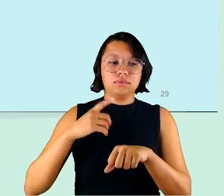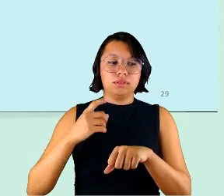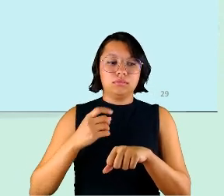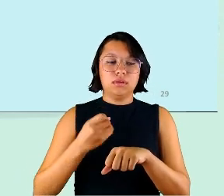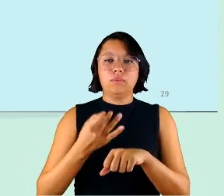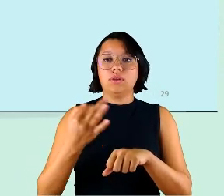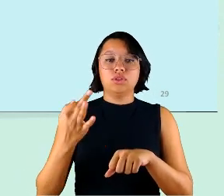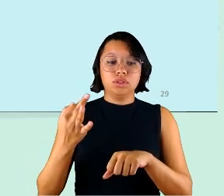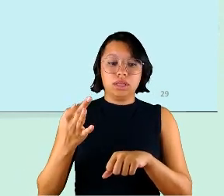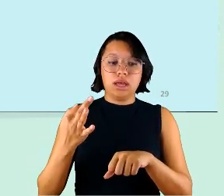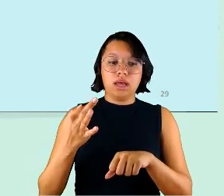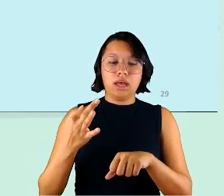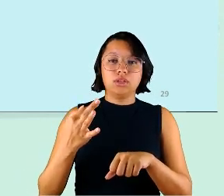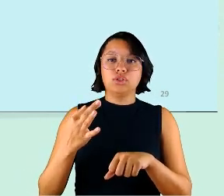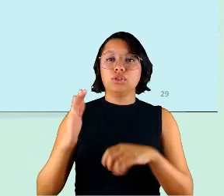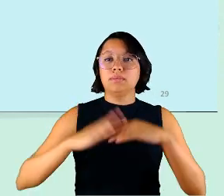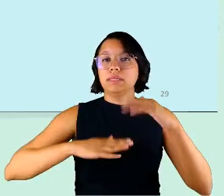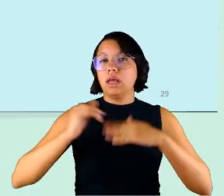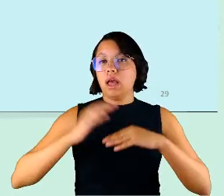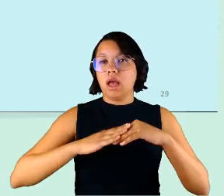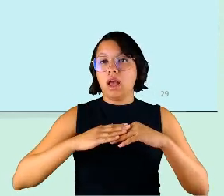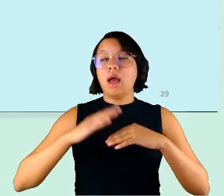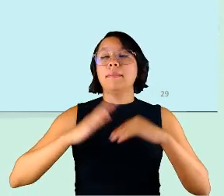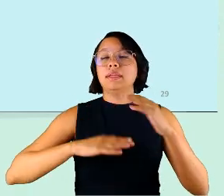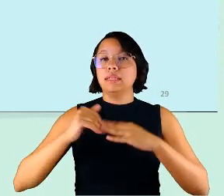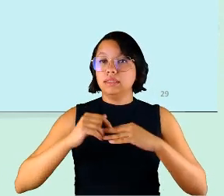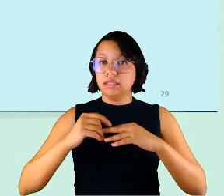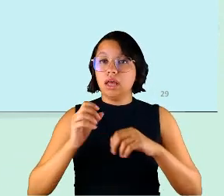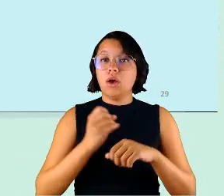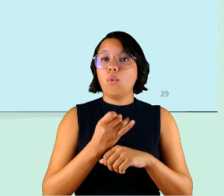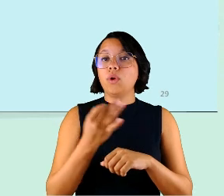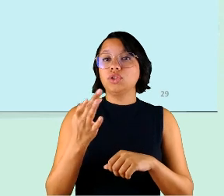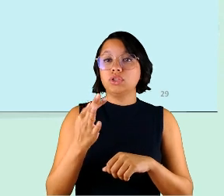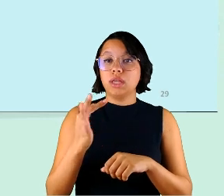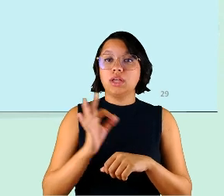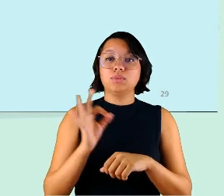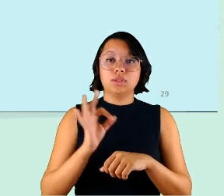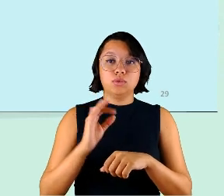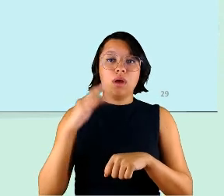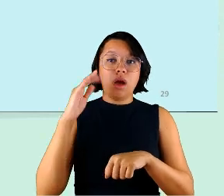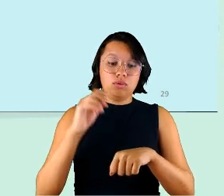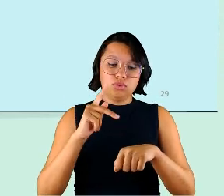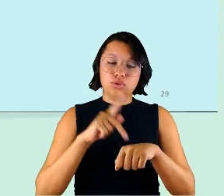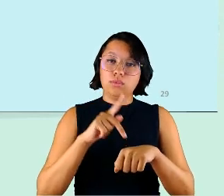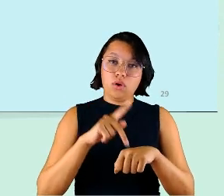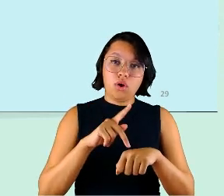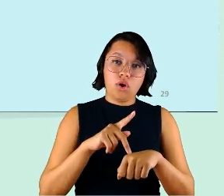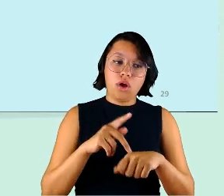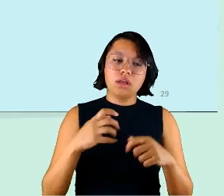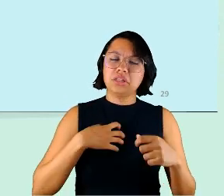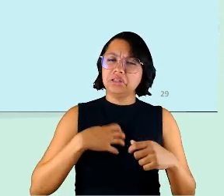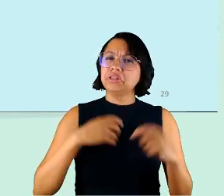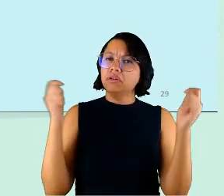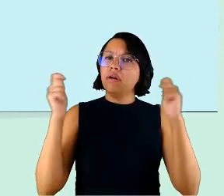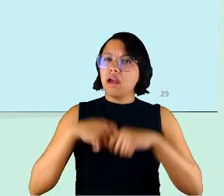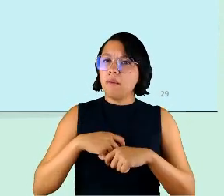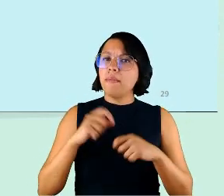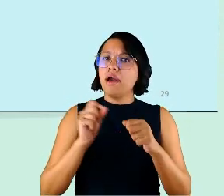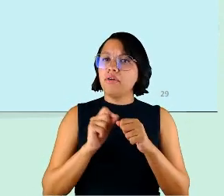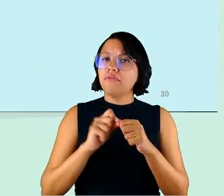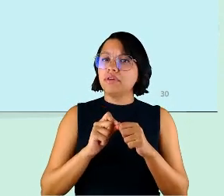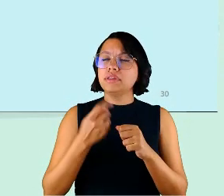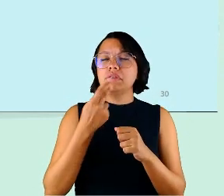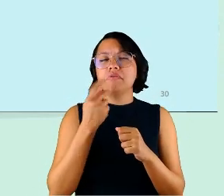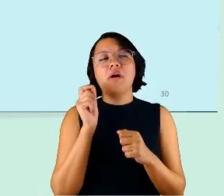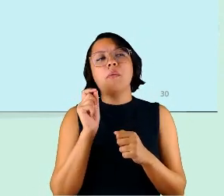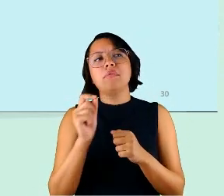alto com pós-graduação e o que a gente observa é as pessoas se sentiram capazes de estabelecer prioridades para a equipe nesse